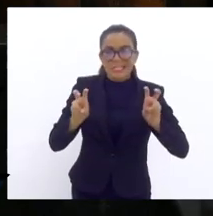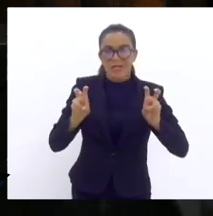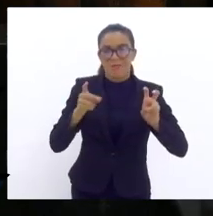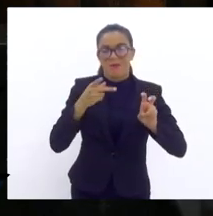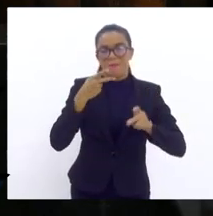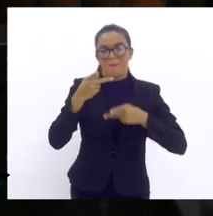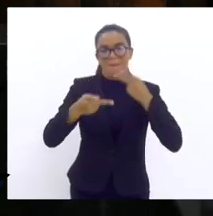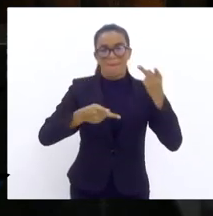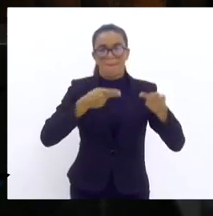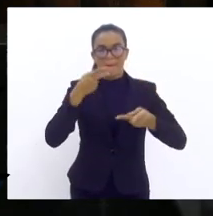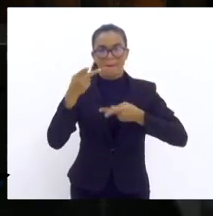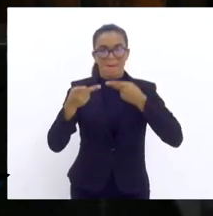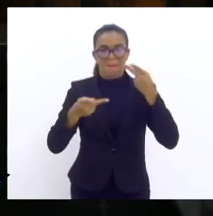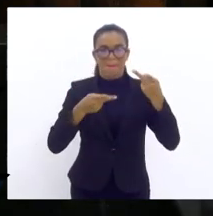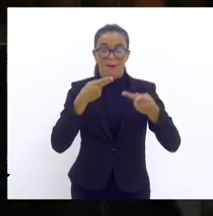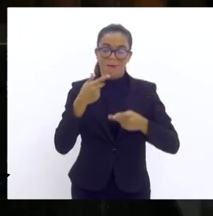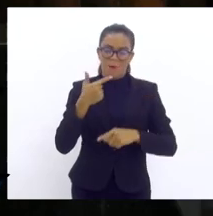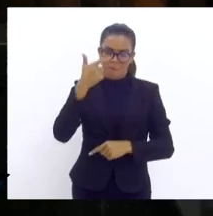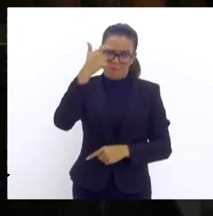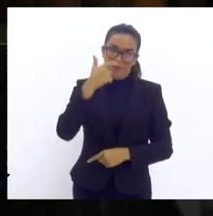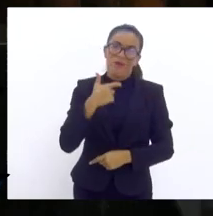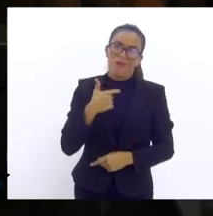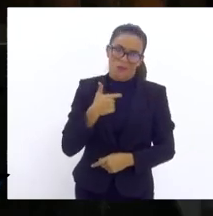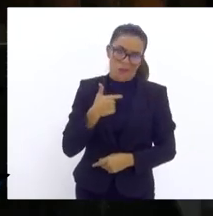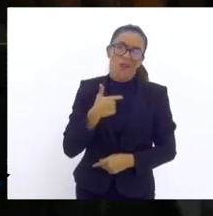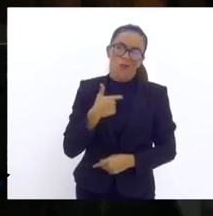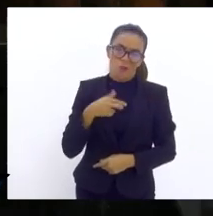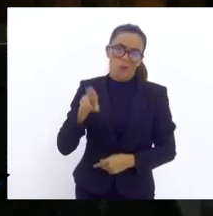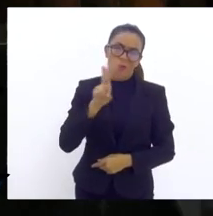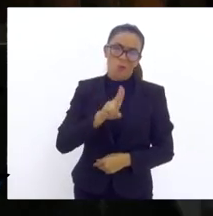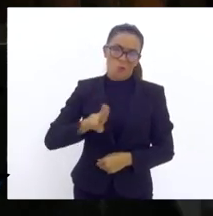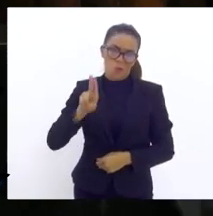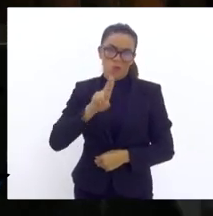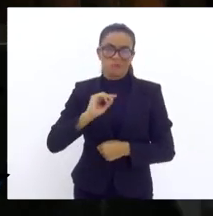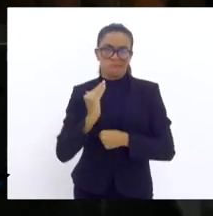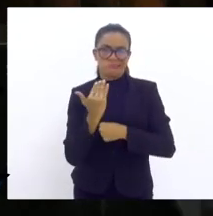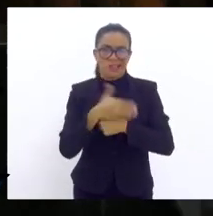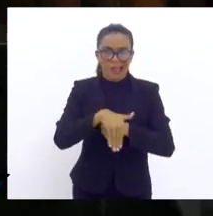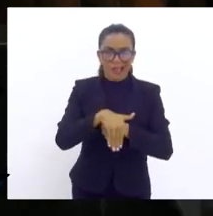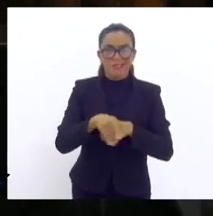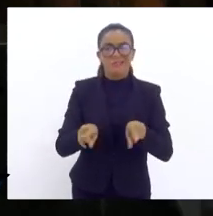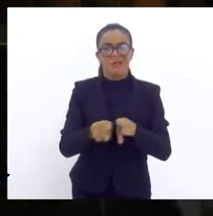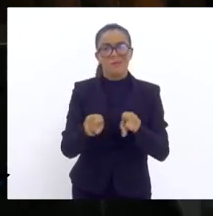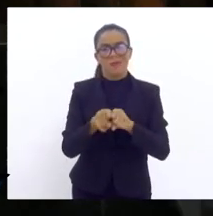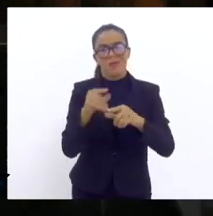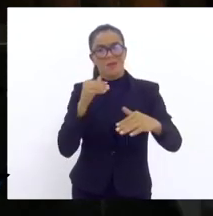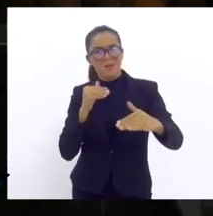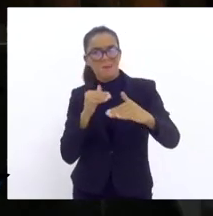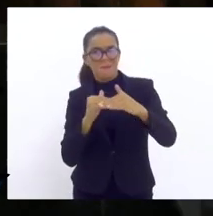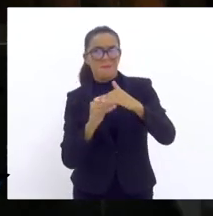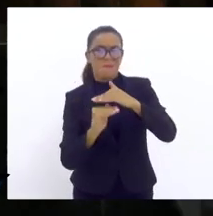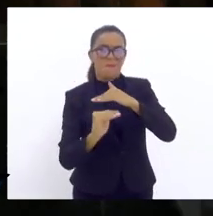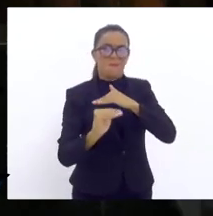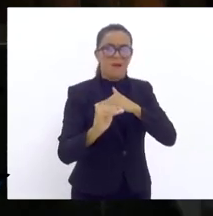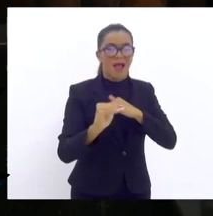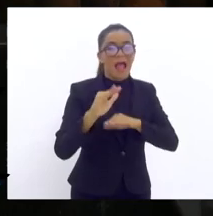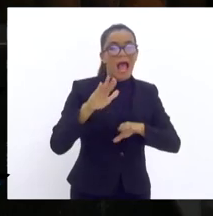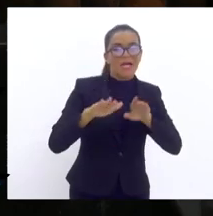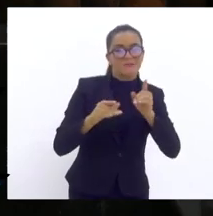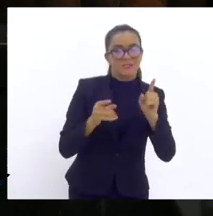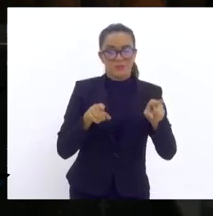ando razoavelmente de táxi e de metrô, às vezes concilio os dois,